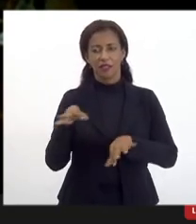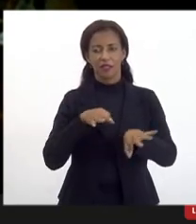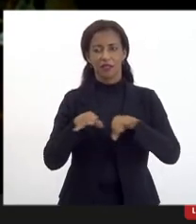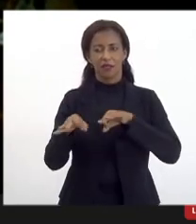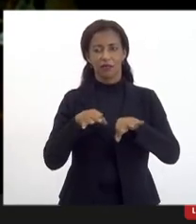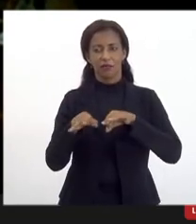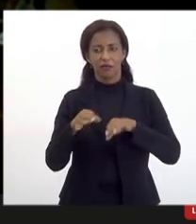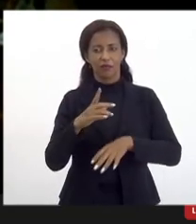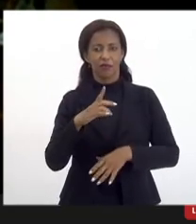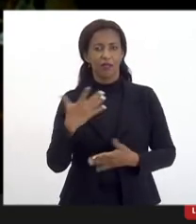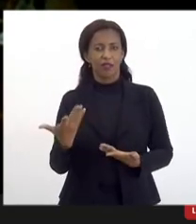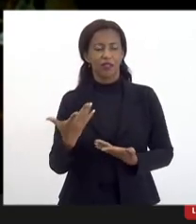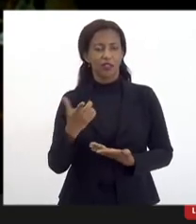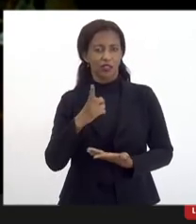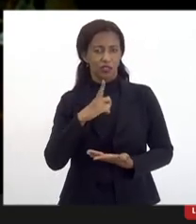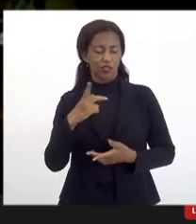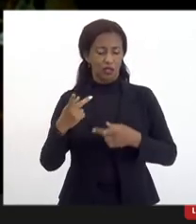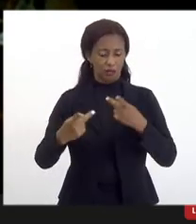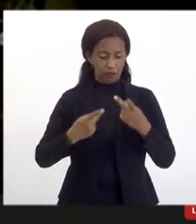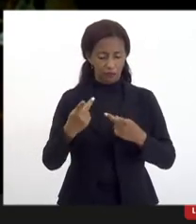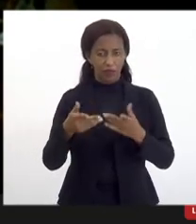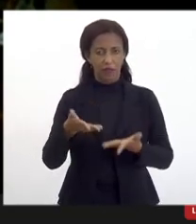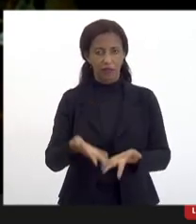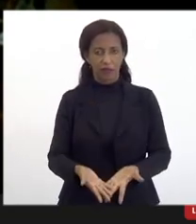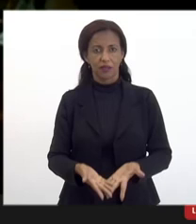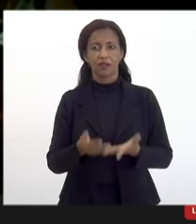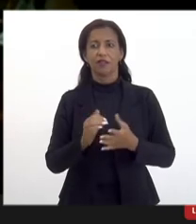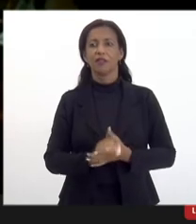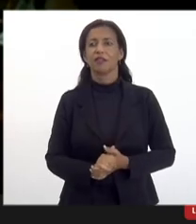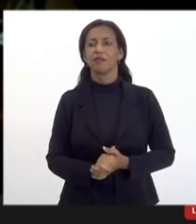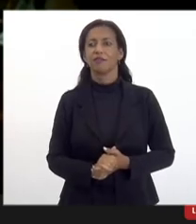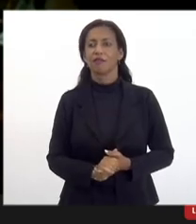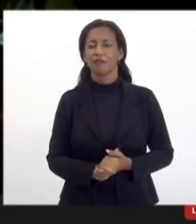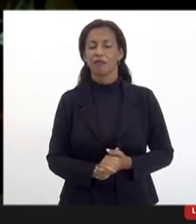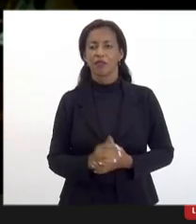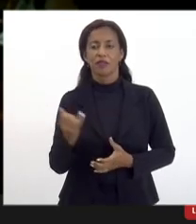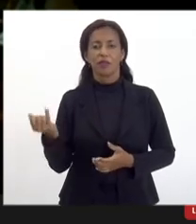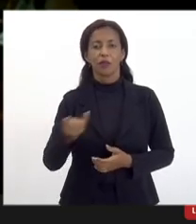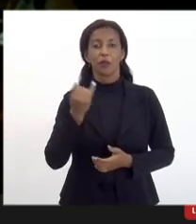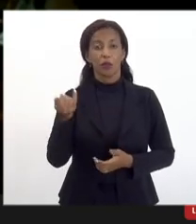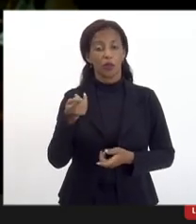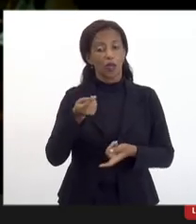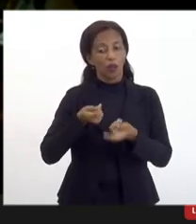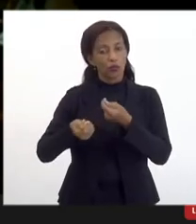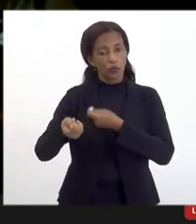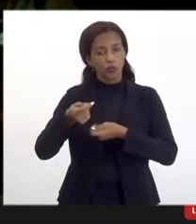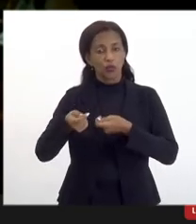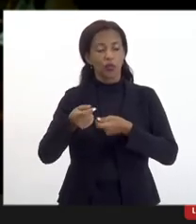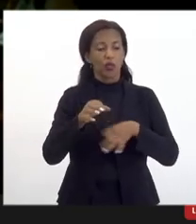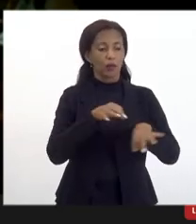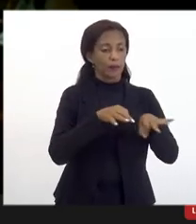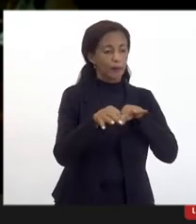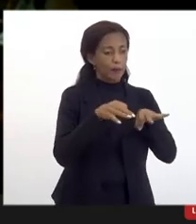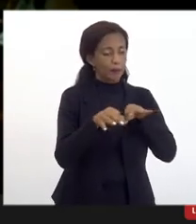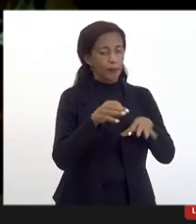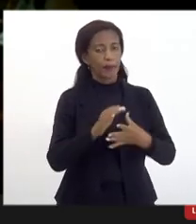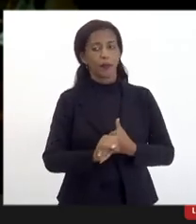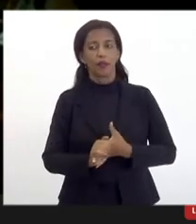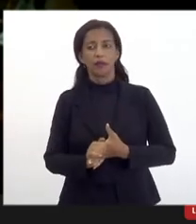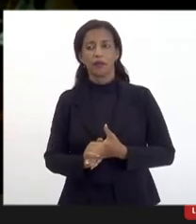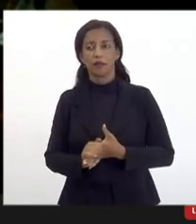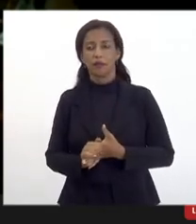o que a gente está considerando aqui esses pontos aqui que eu acho que são fundamentais que é o capital de giro plano de negócios e